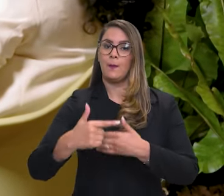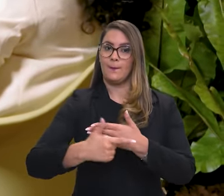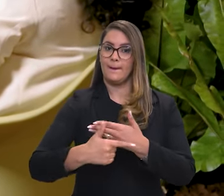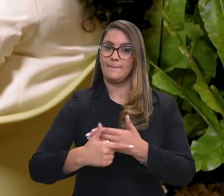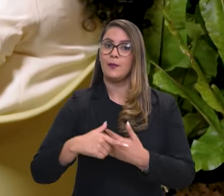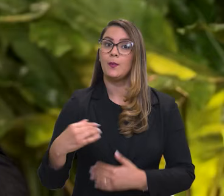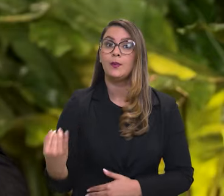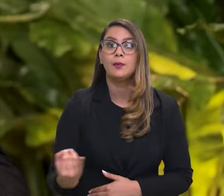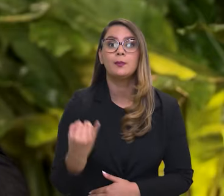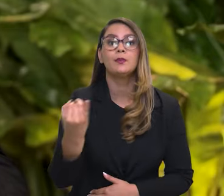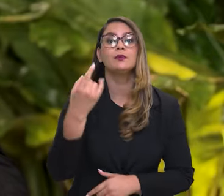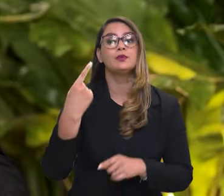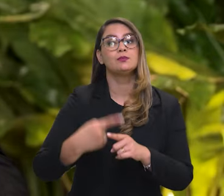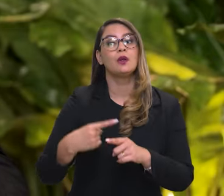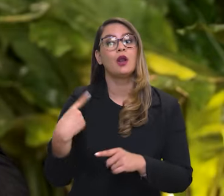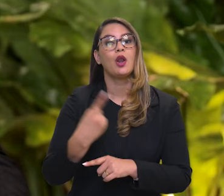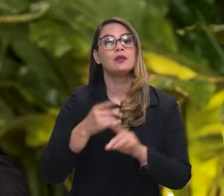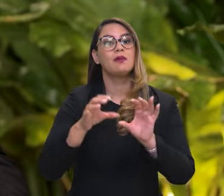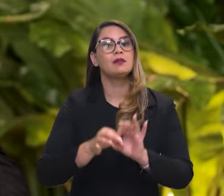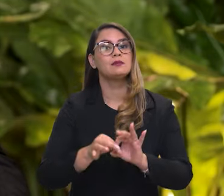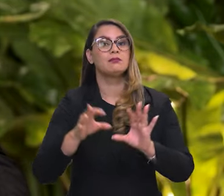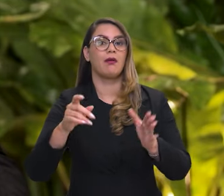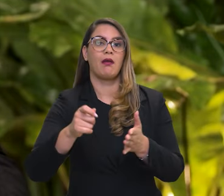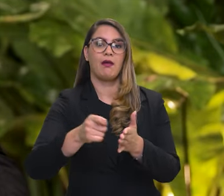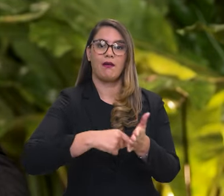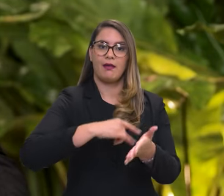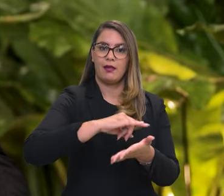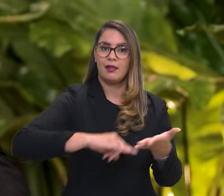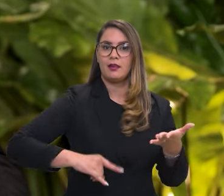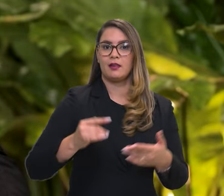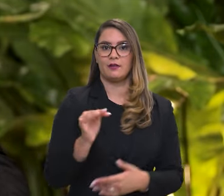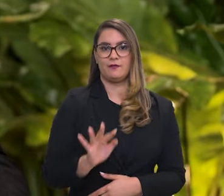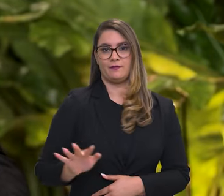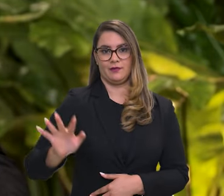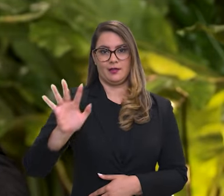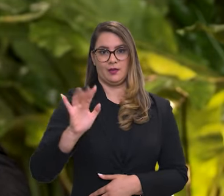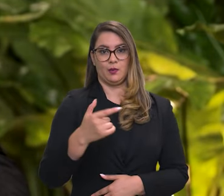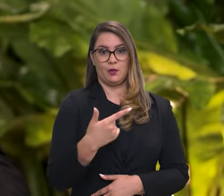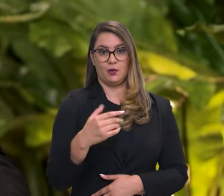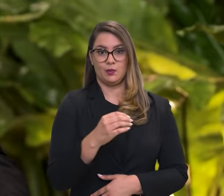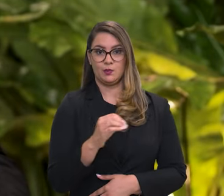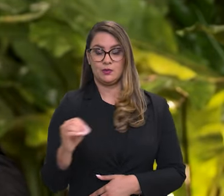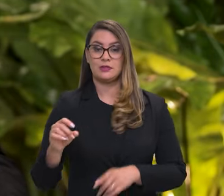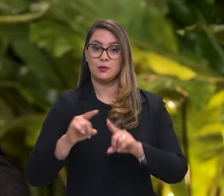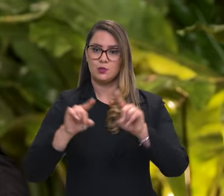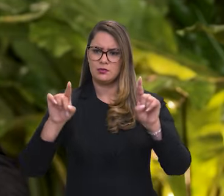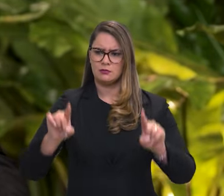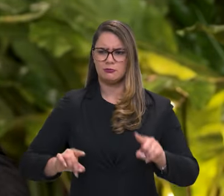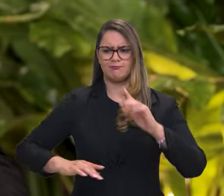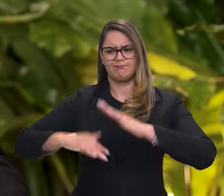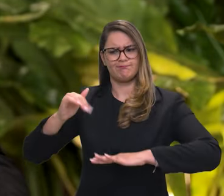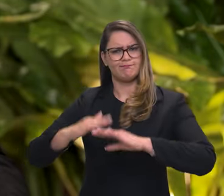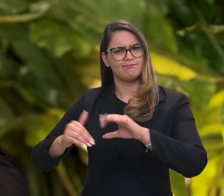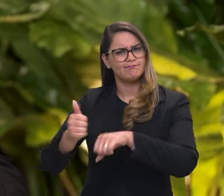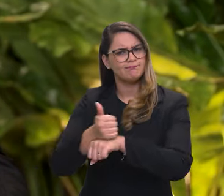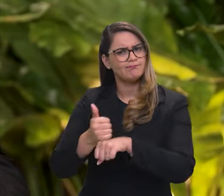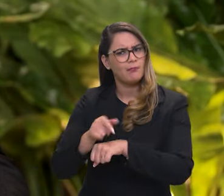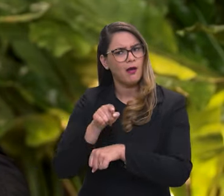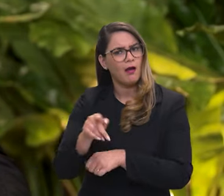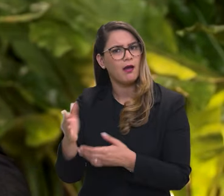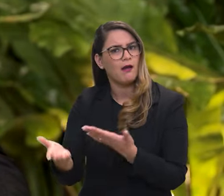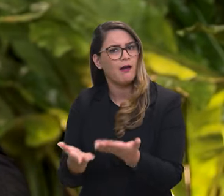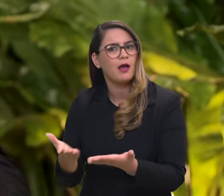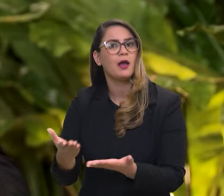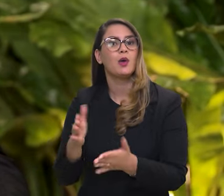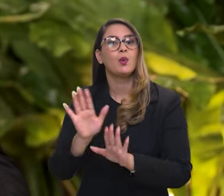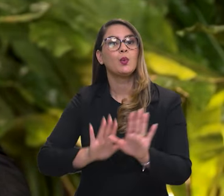papel importantíssimo nisso, porque é IBAMA que faz o licenciamento ambiental federal. São 200 servidores altamente especializados que